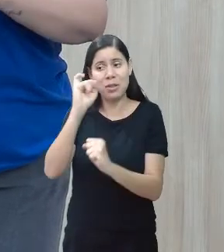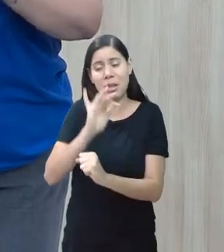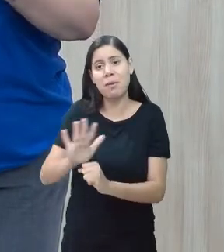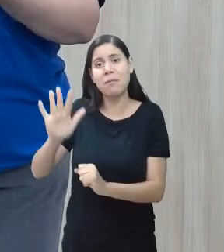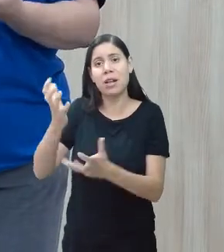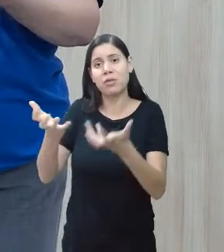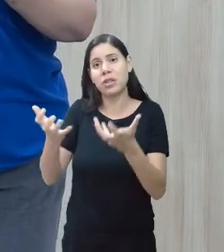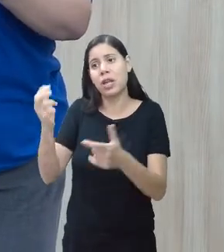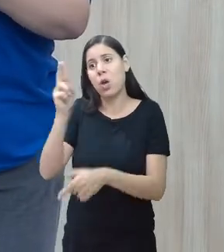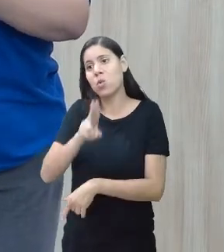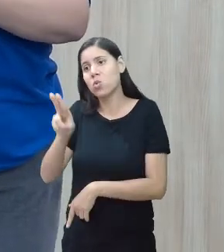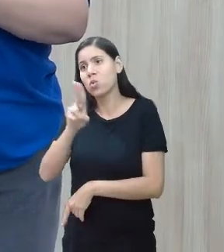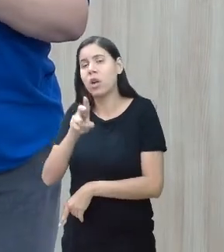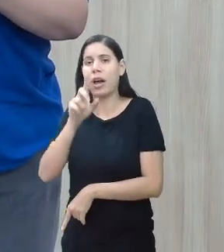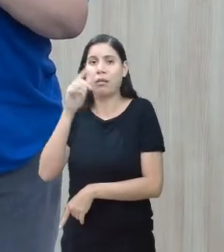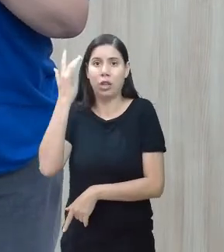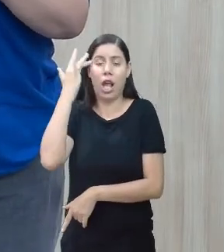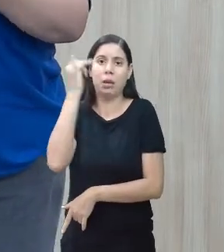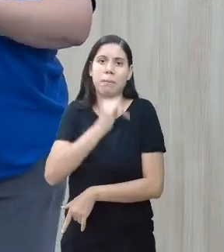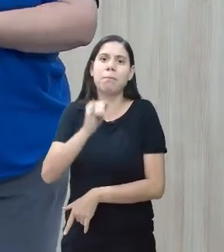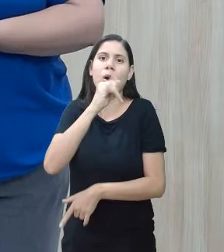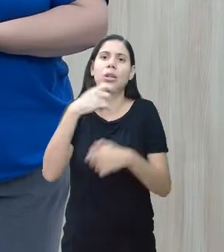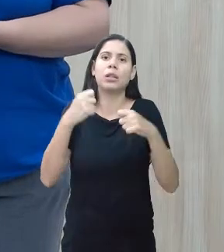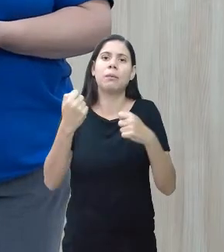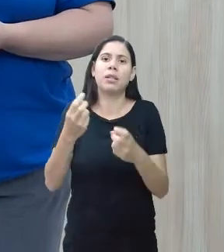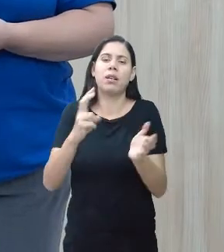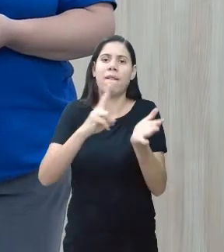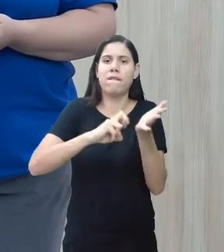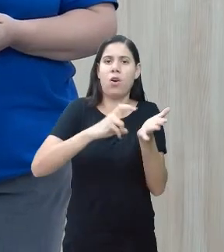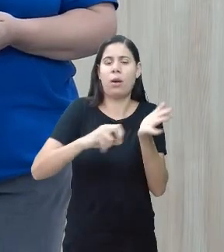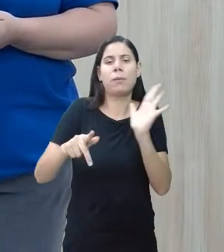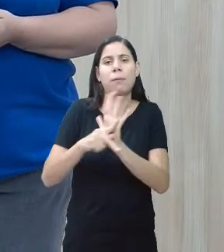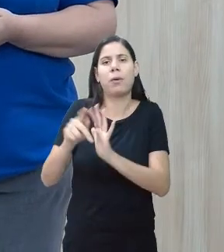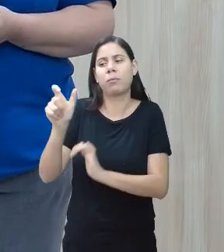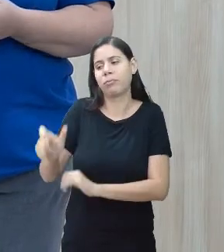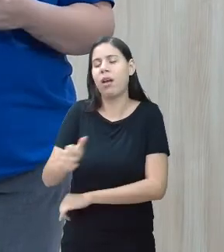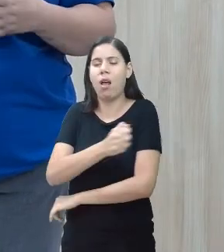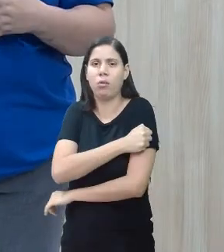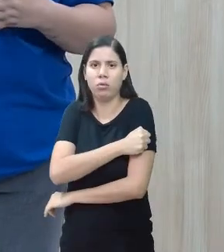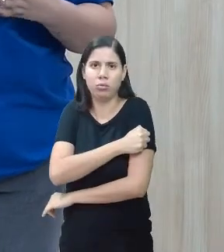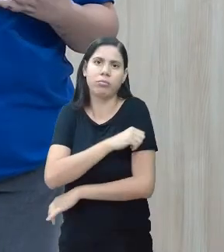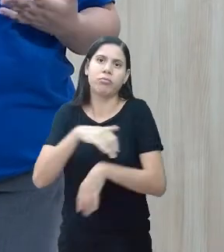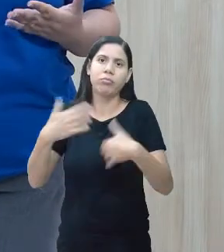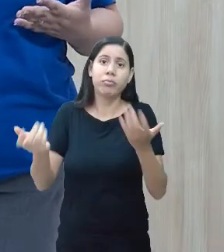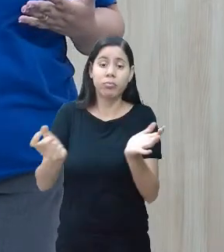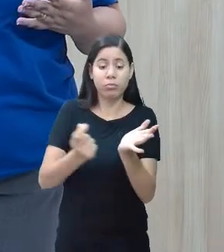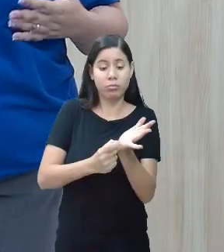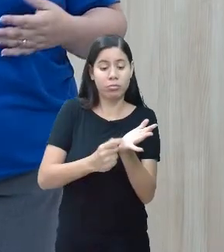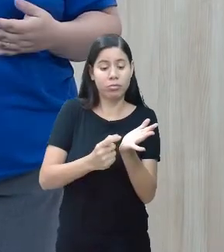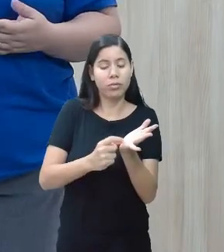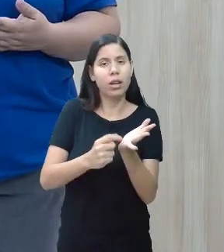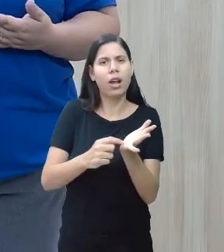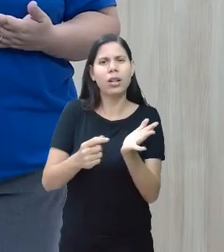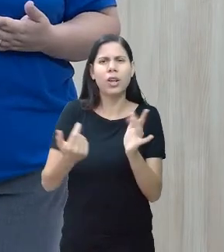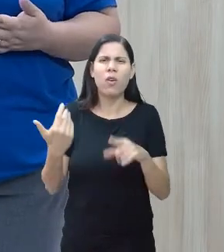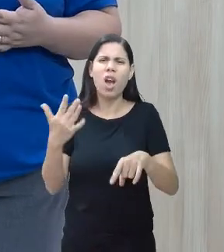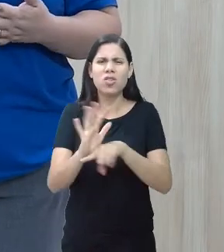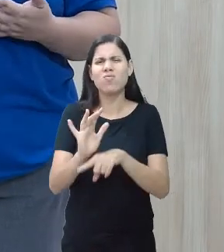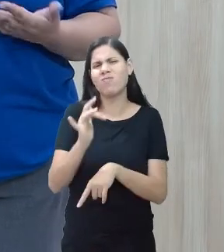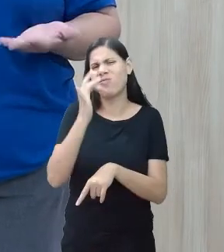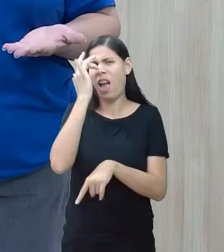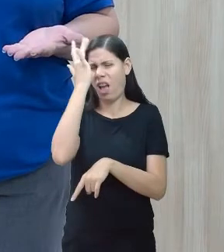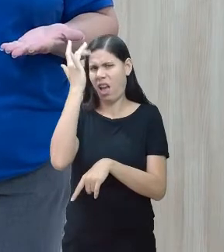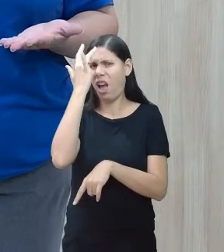ou que seja importante estar ali naquele vocabulário daquele estudante. Então, esses aplicativos vieram para facilitar